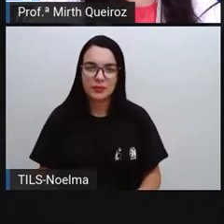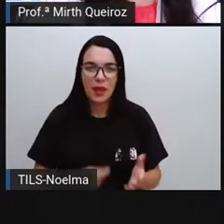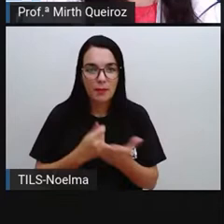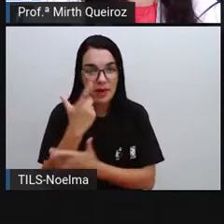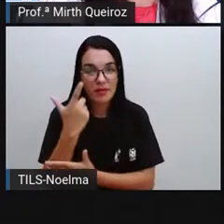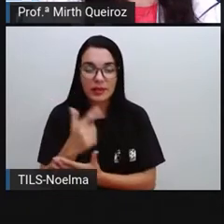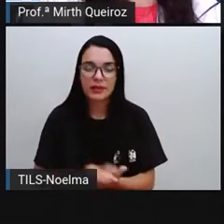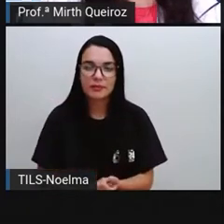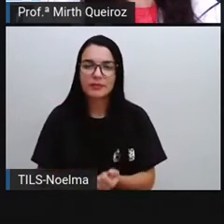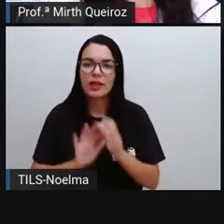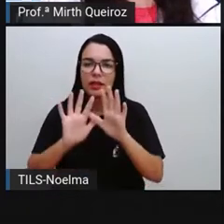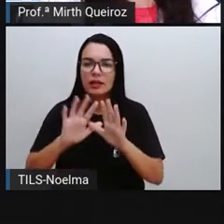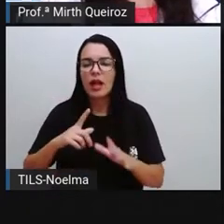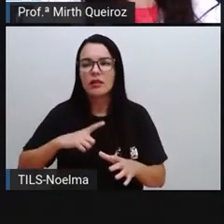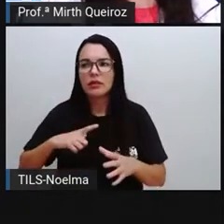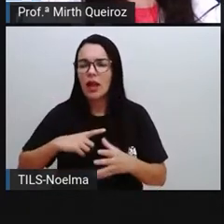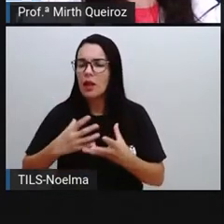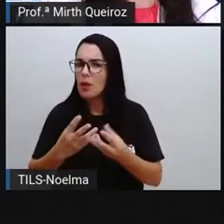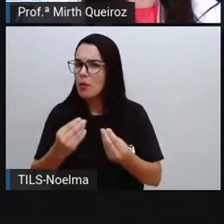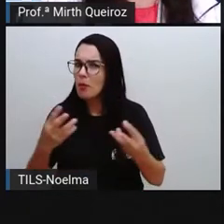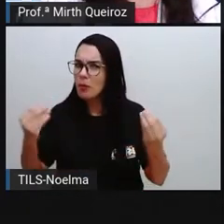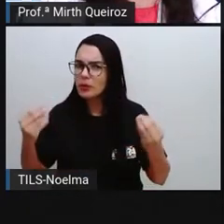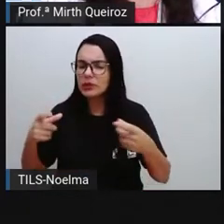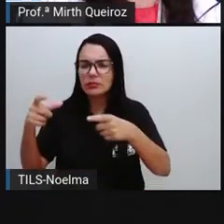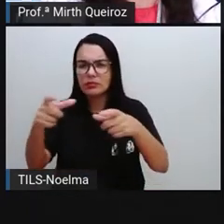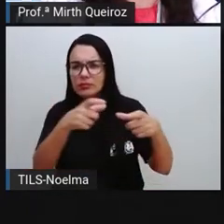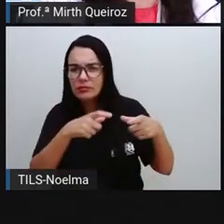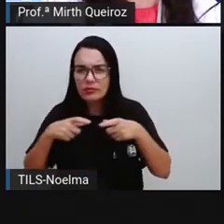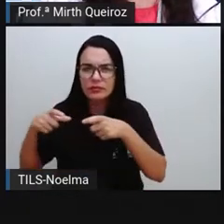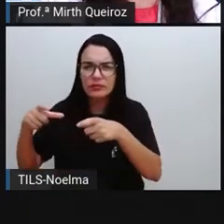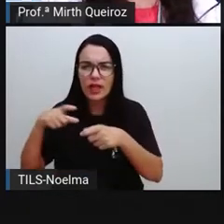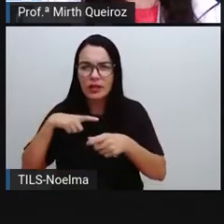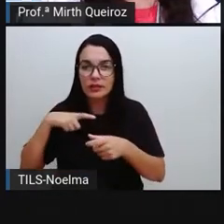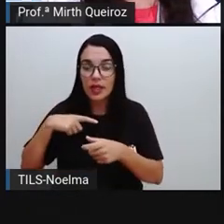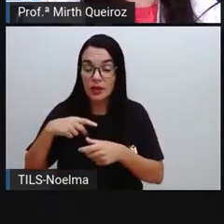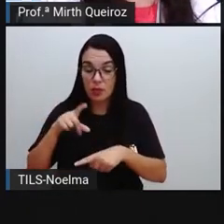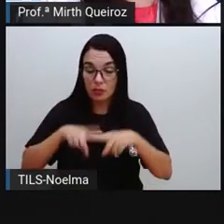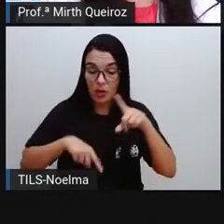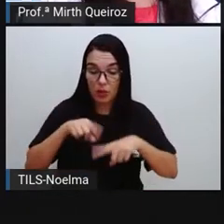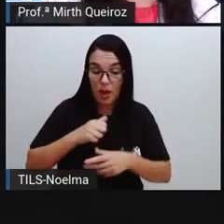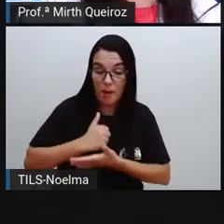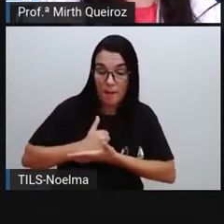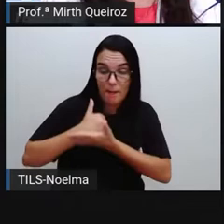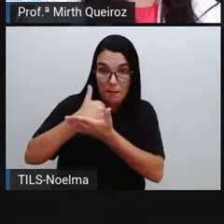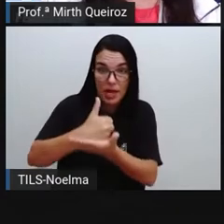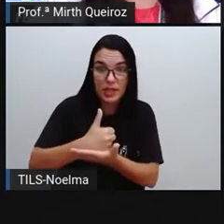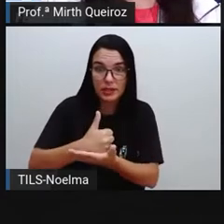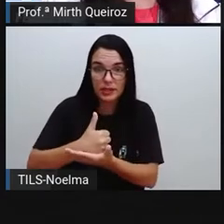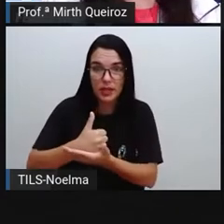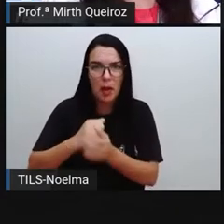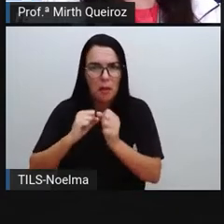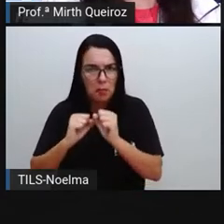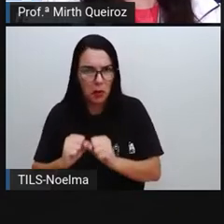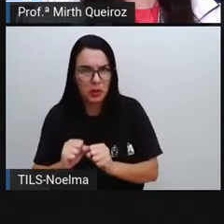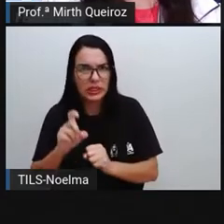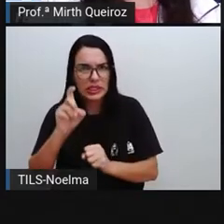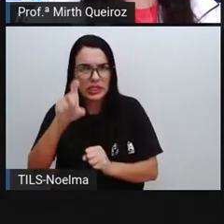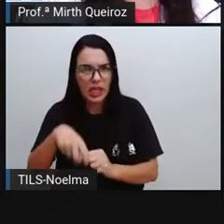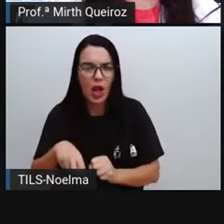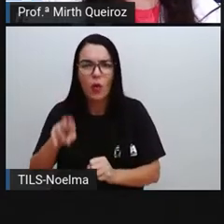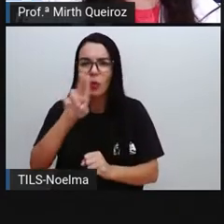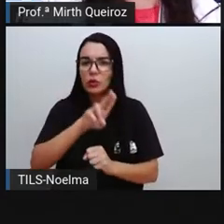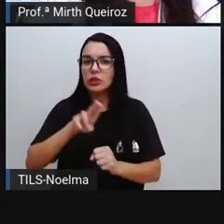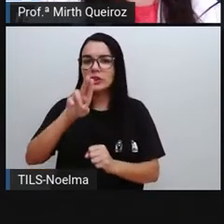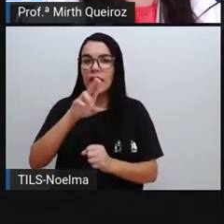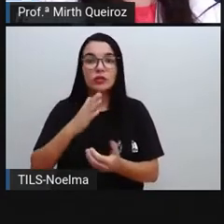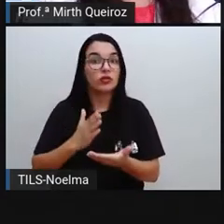Em vários casos, a matéria-prima em si, ela pode ser diretamente utilizada pelo